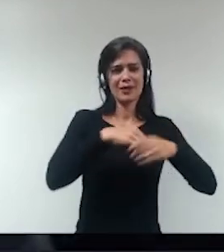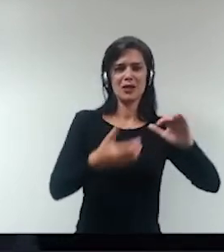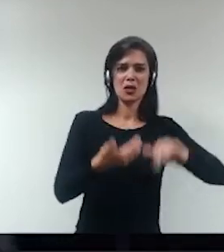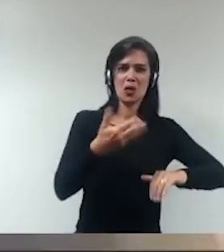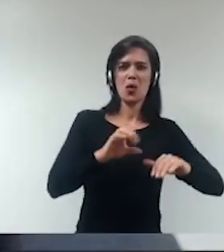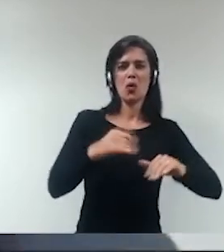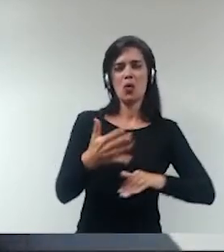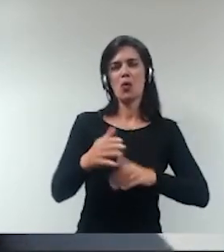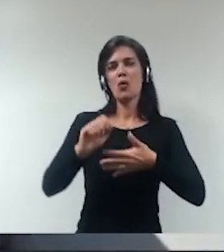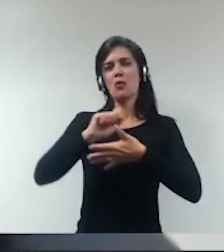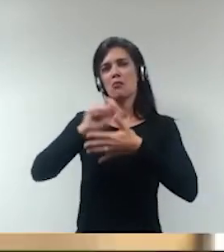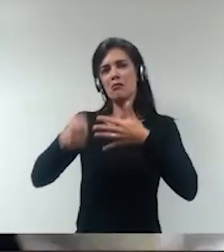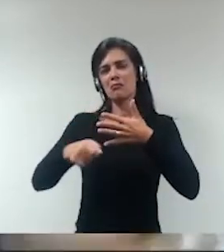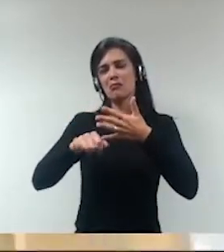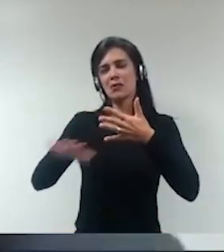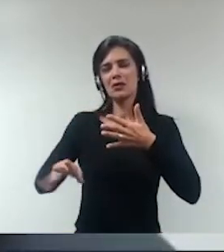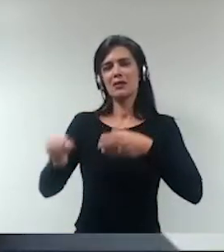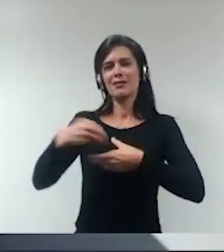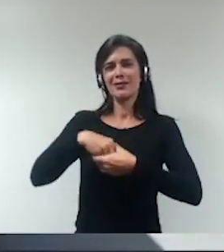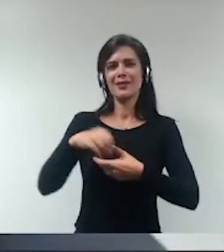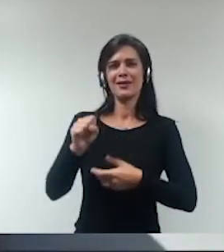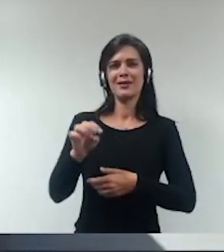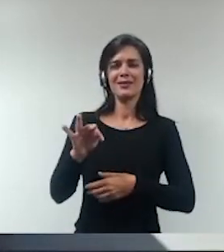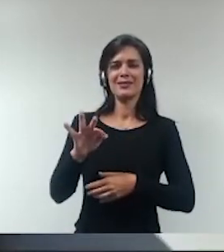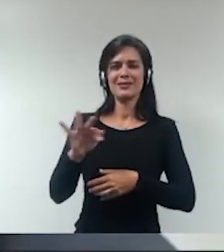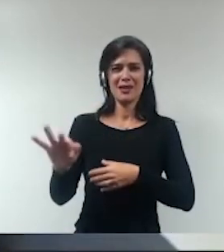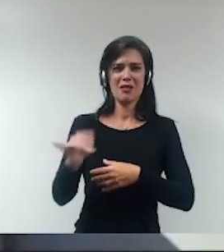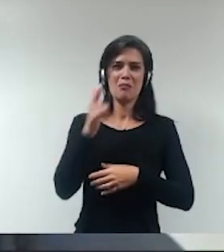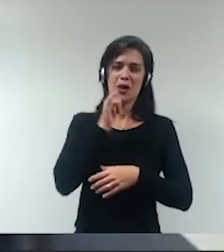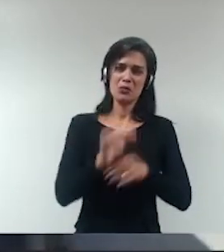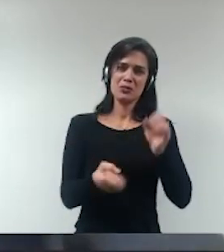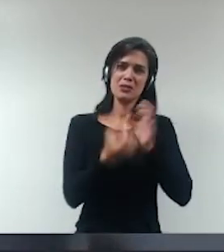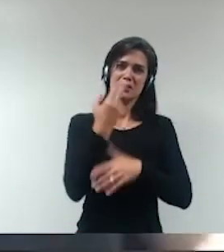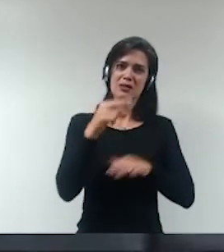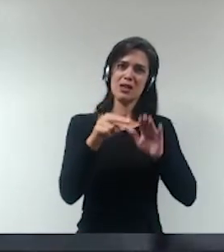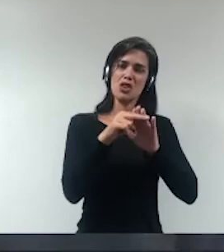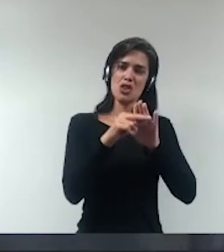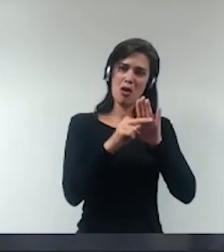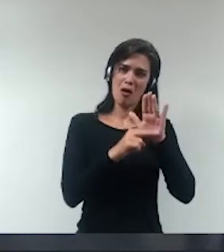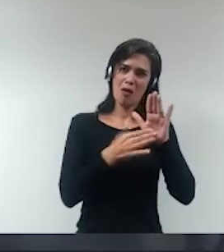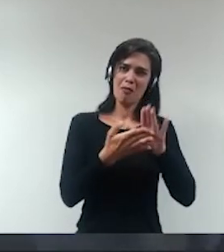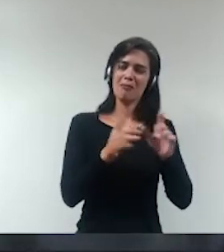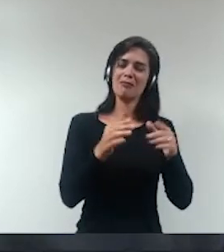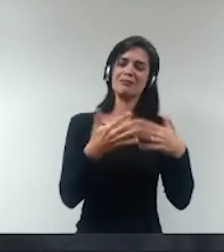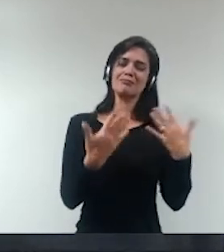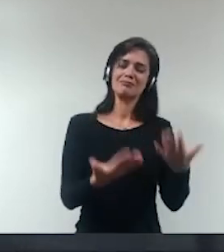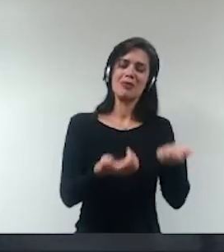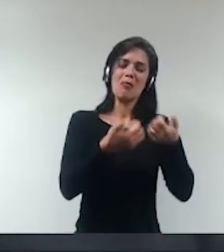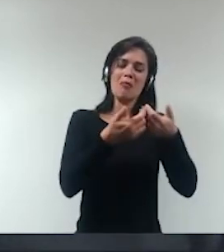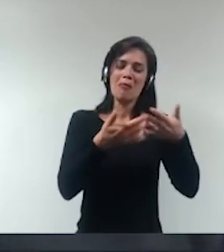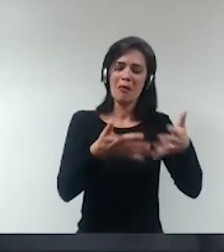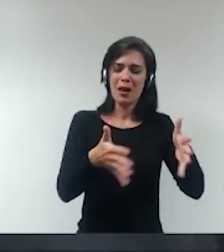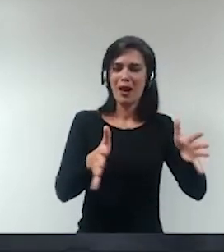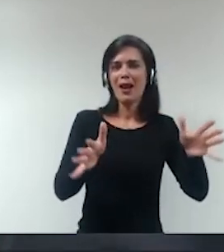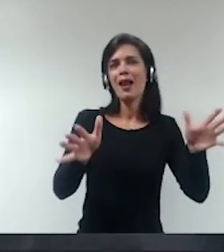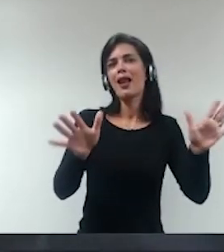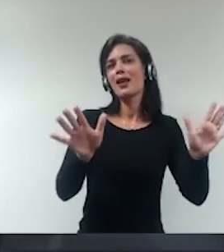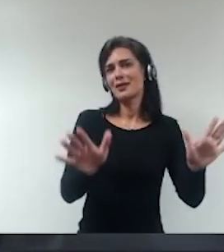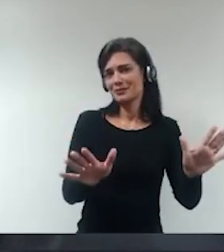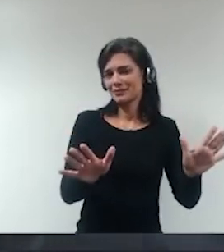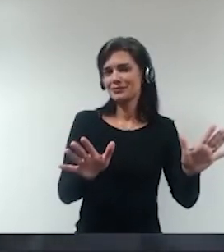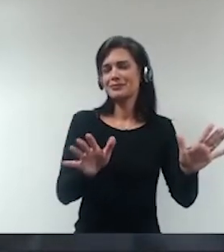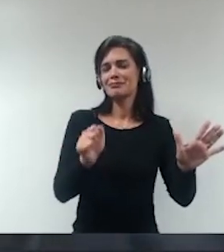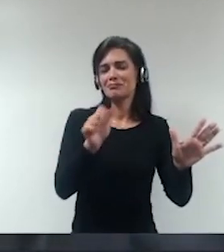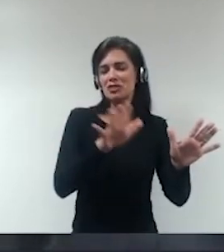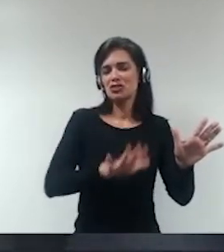arrimar para fundamentar a norma então deixou uma coisa em aberta como uma espécie de salvo